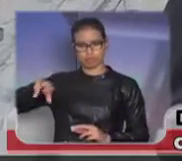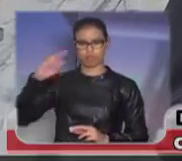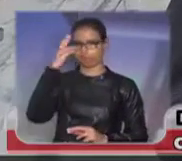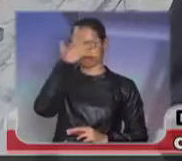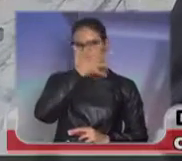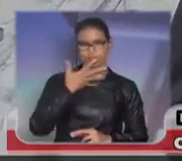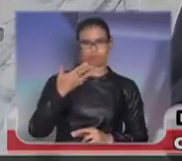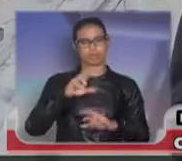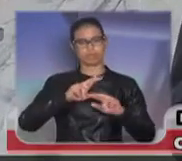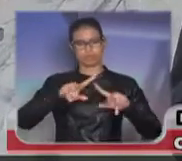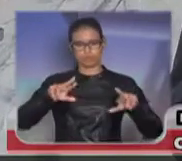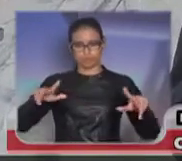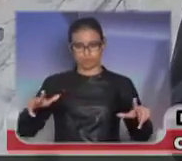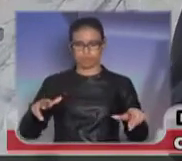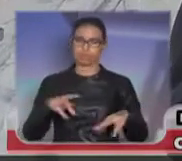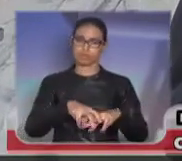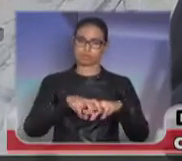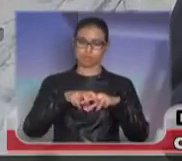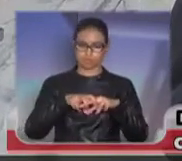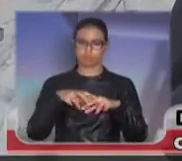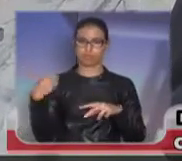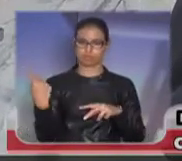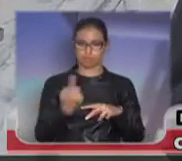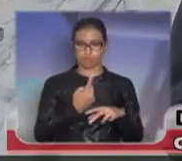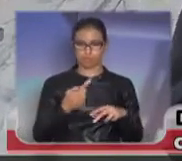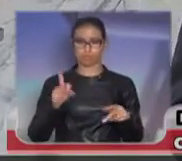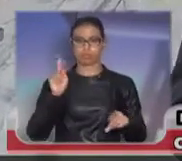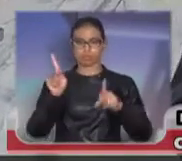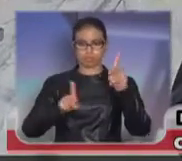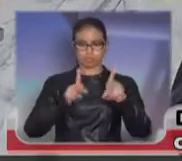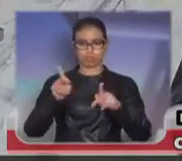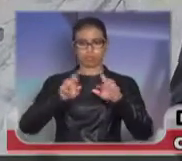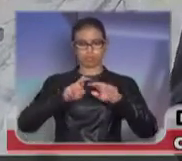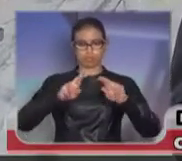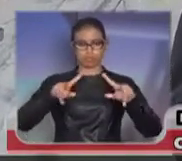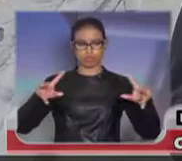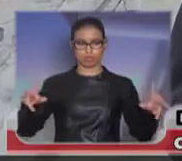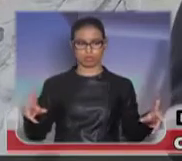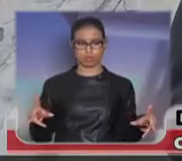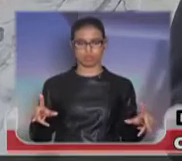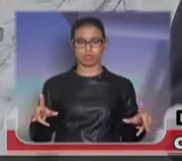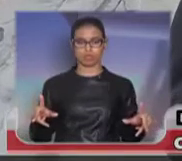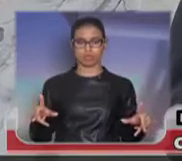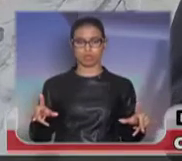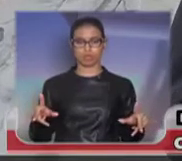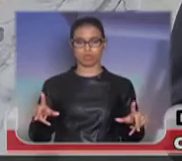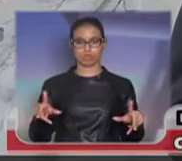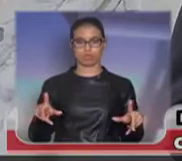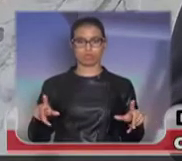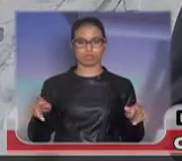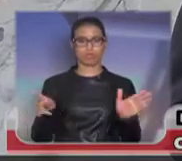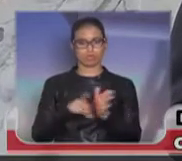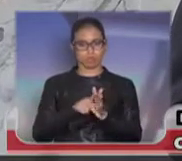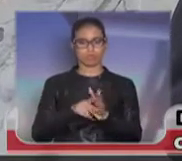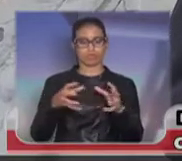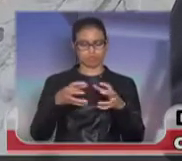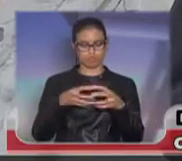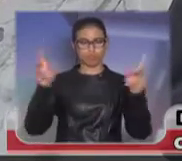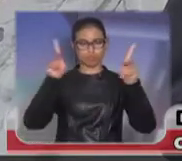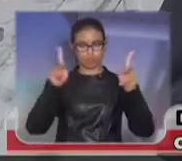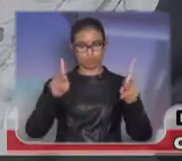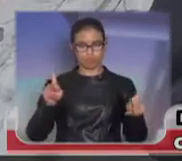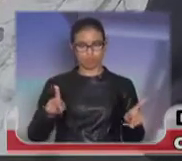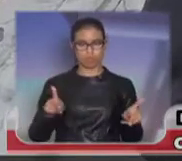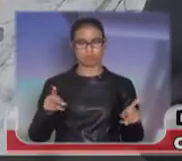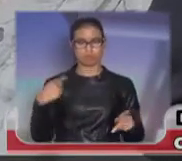mescladas. E é por isso que nos faz um povo diferente, um povo alegre, um povo da paz, que nós precisamos